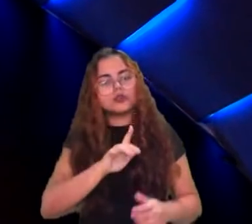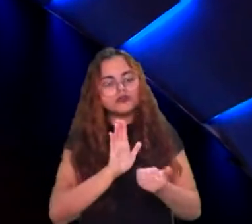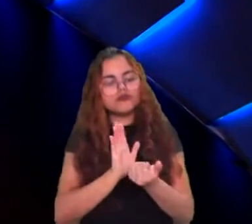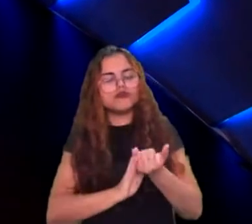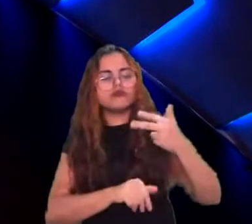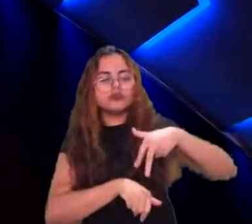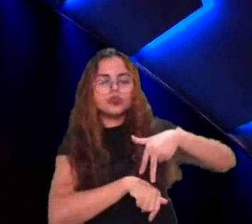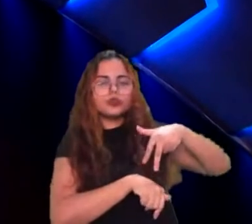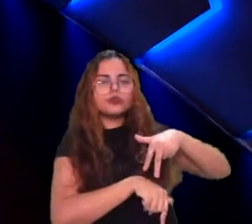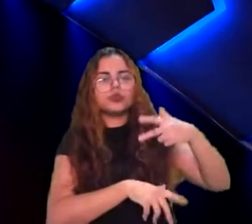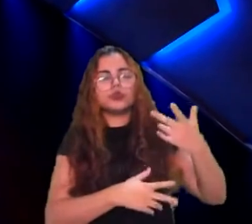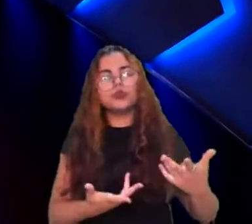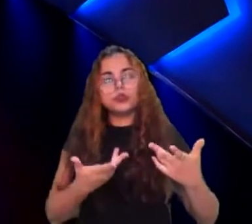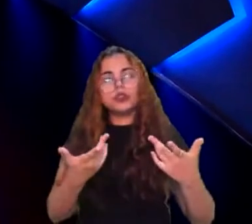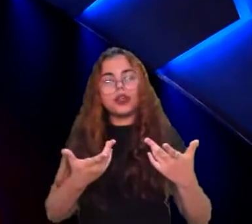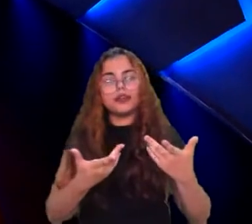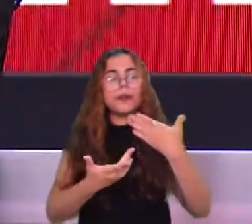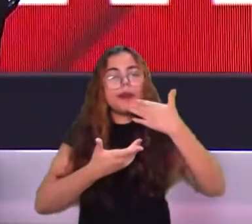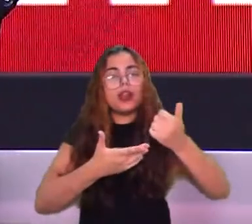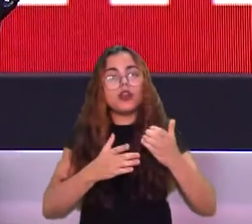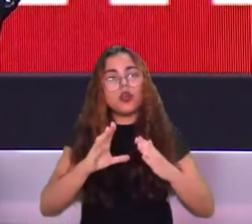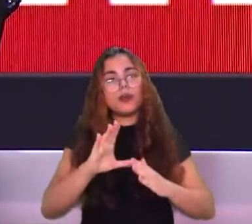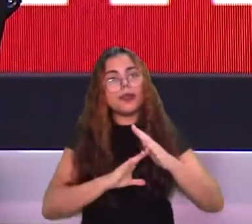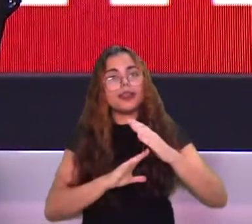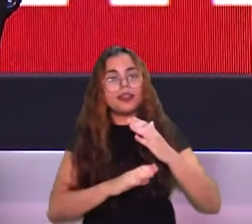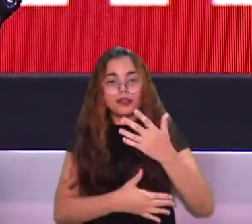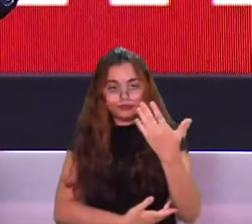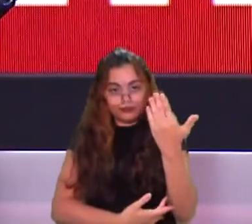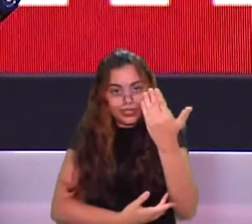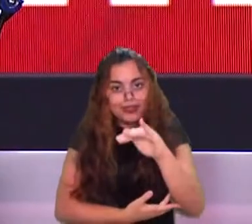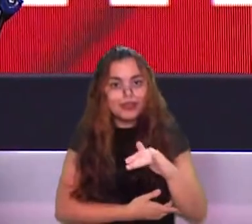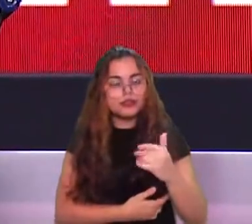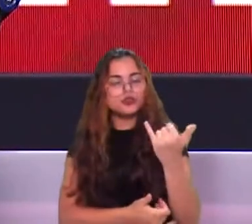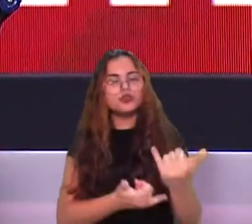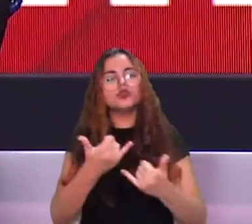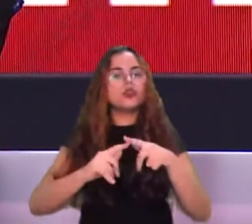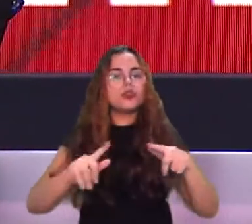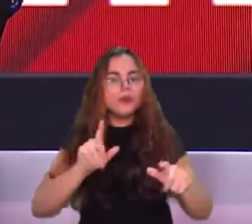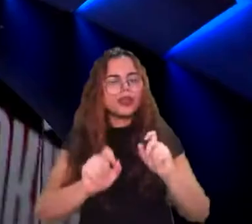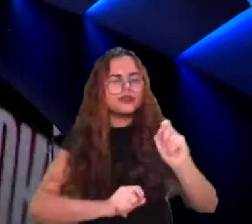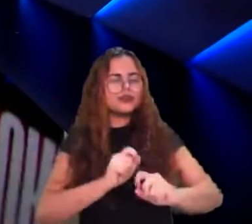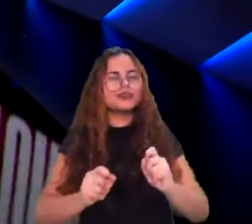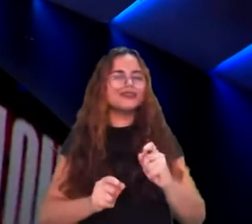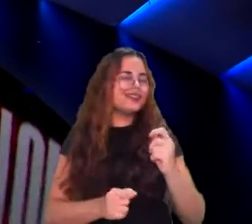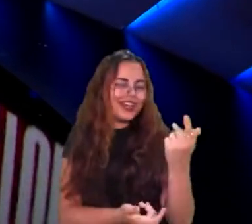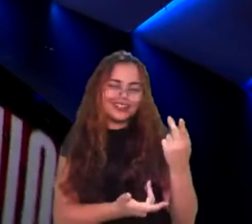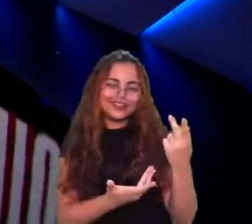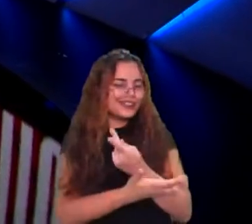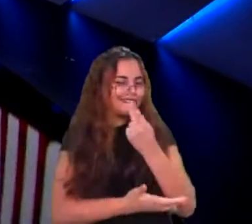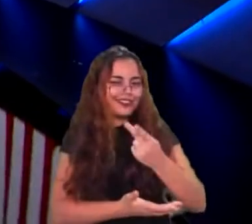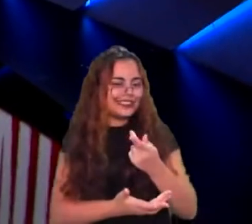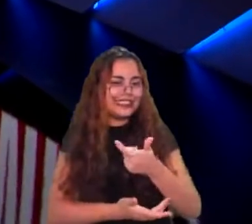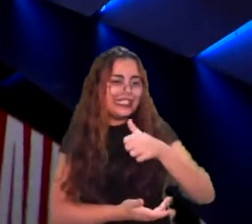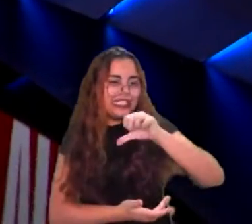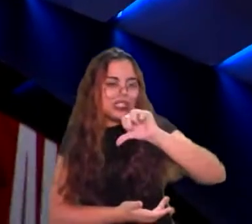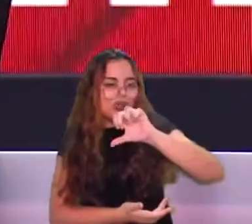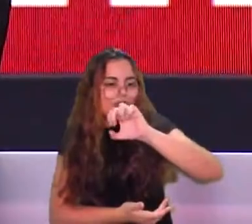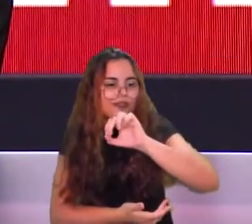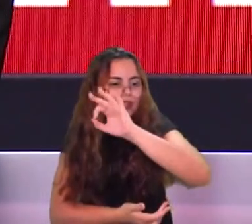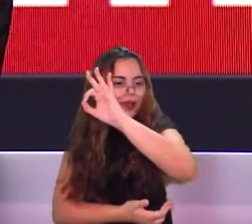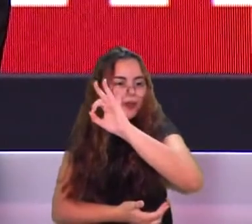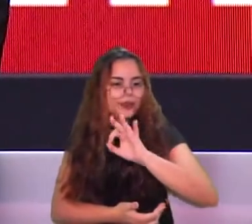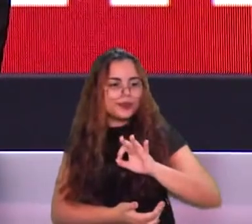game, mas não é o que tem acontecido em 90% dos jogos, Carioca. O que que tá